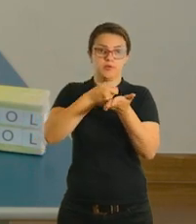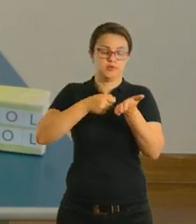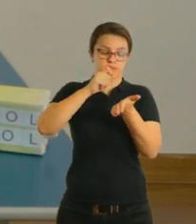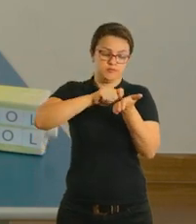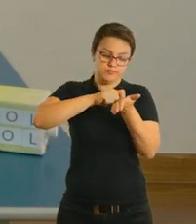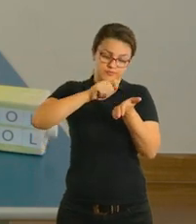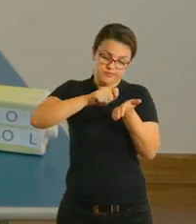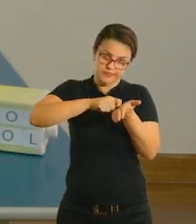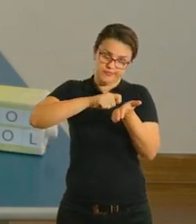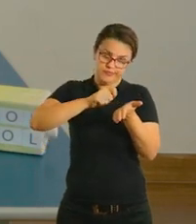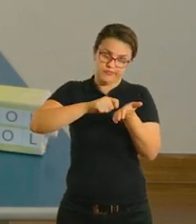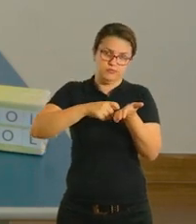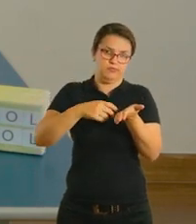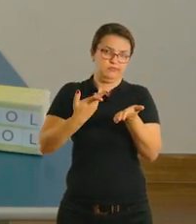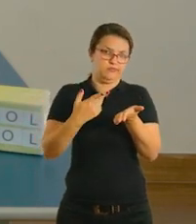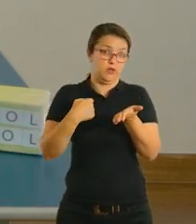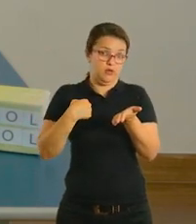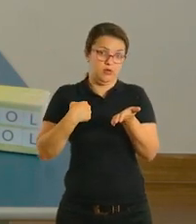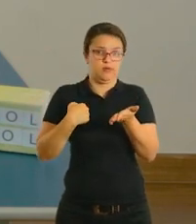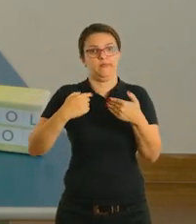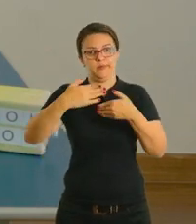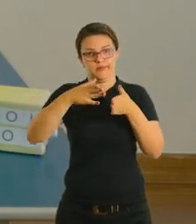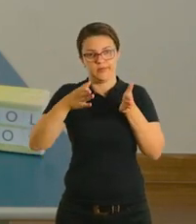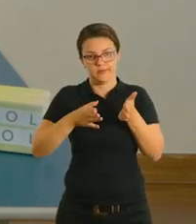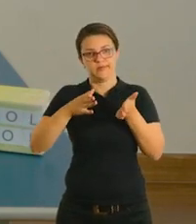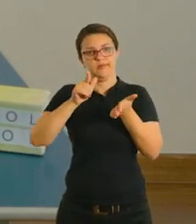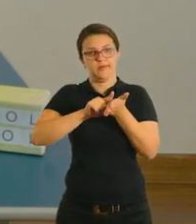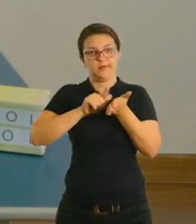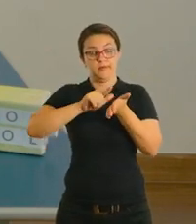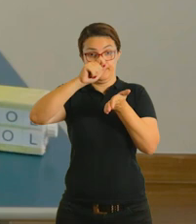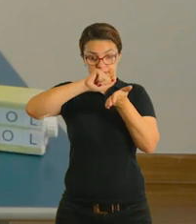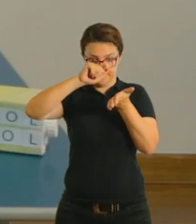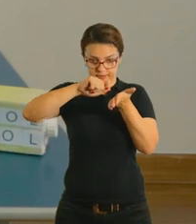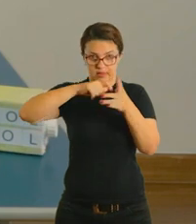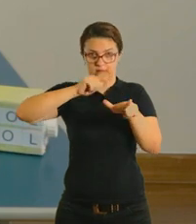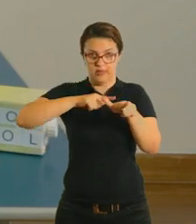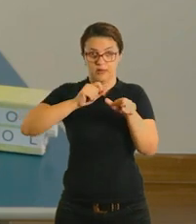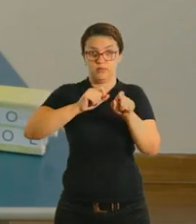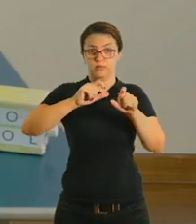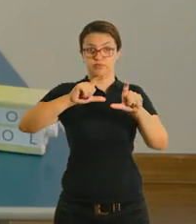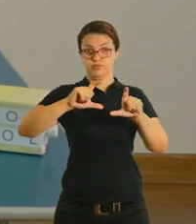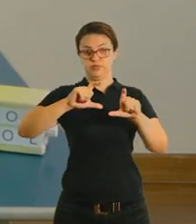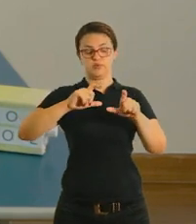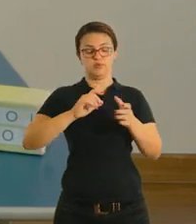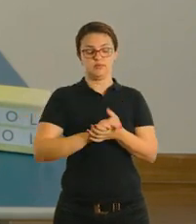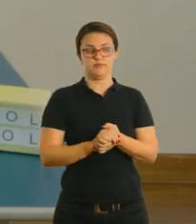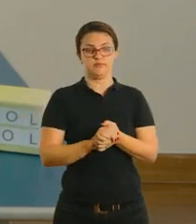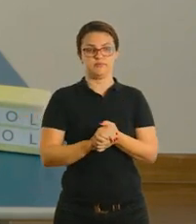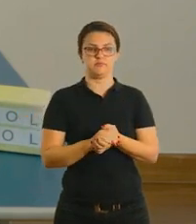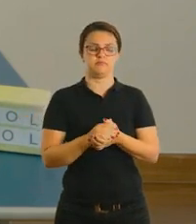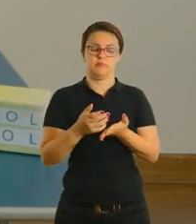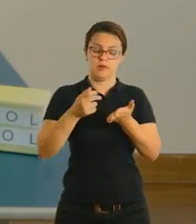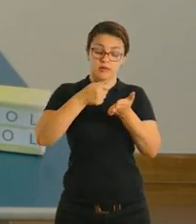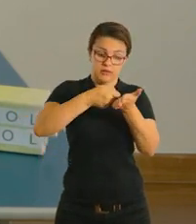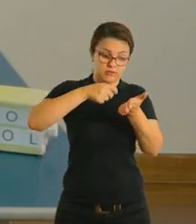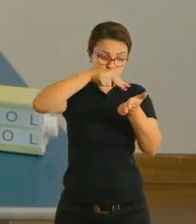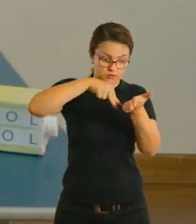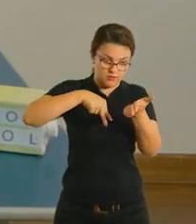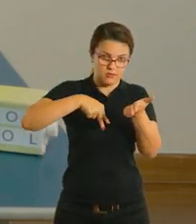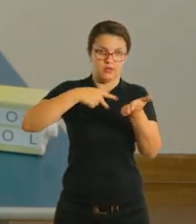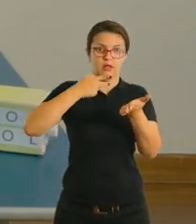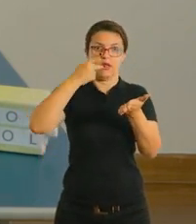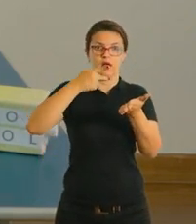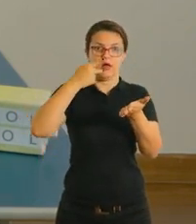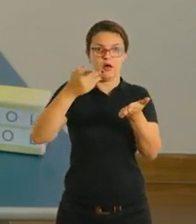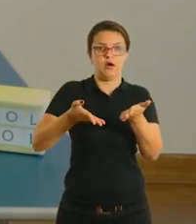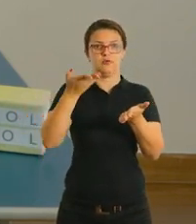papelão, escreve com letras grandes, ler para a criança em voz alta, em bom tom, tá? E hoje eu trouxe